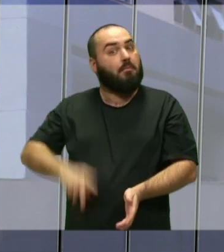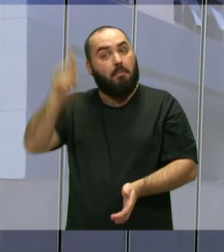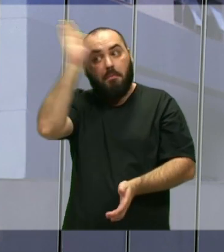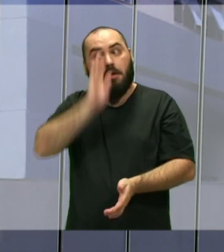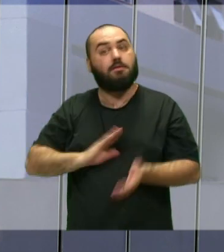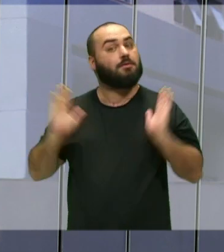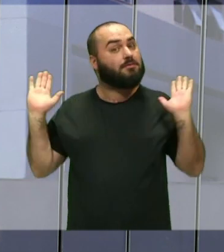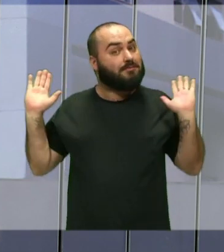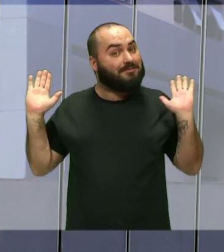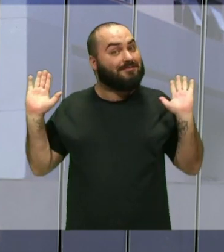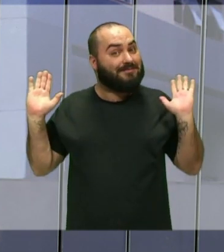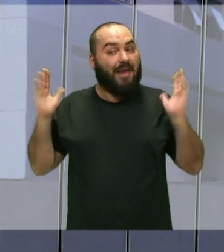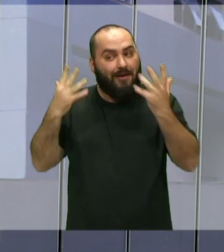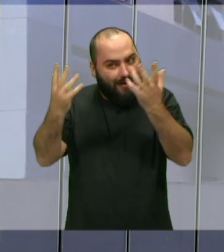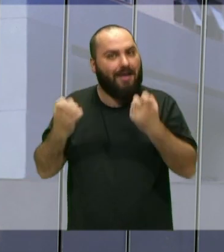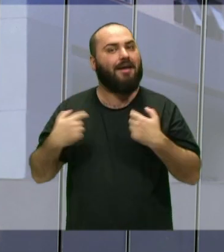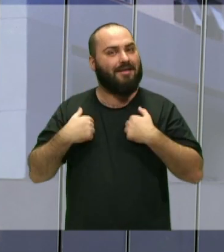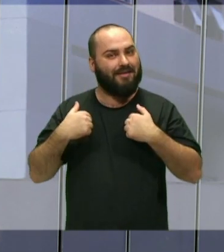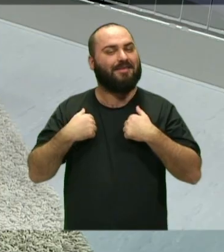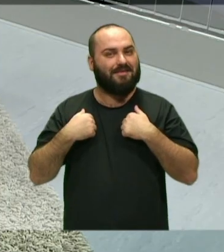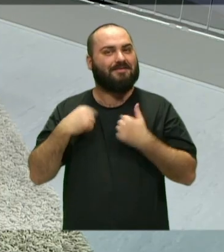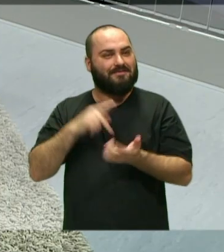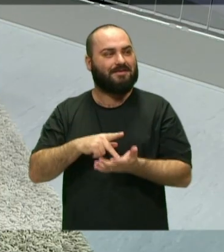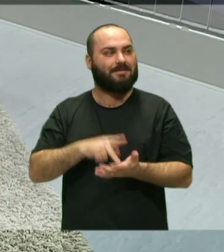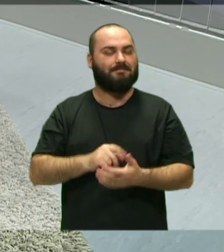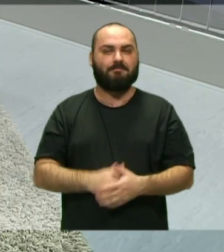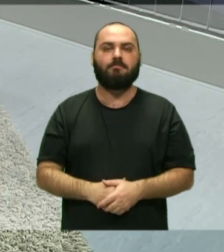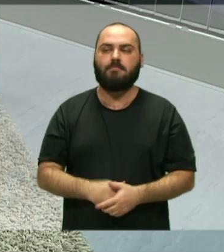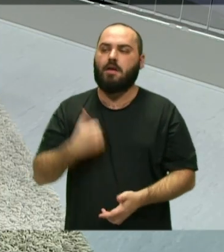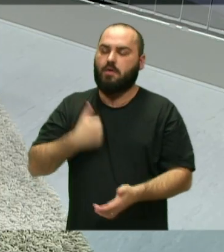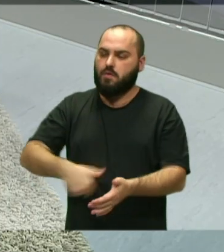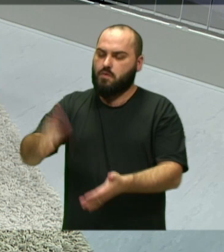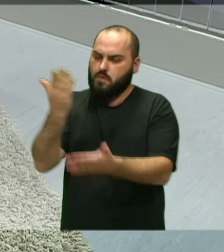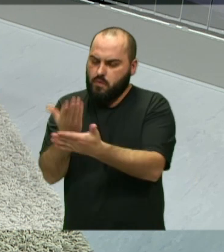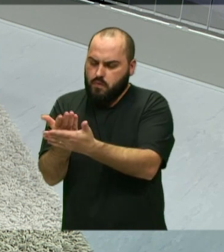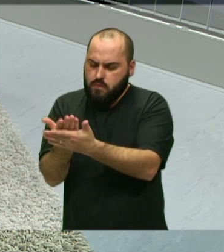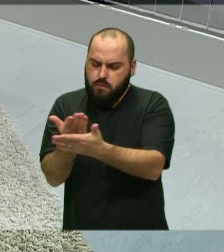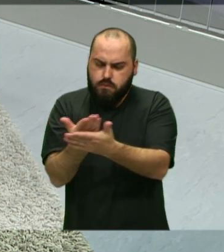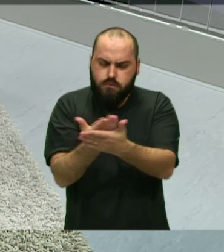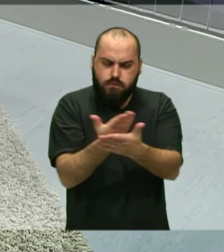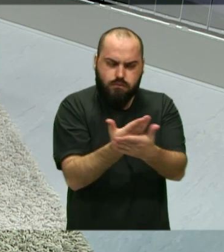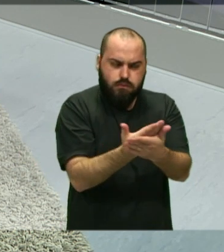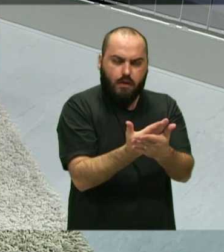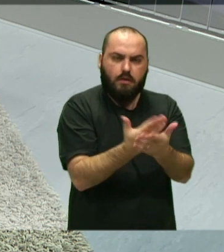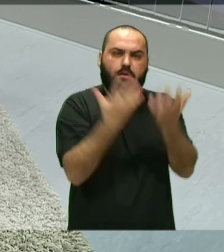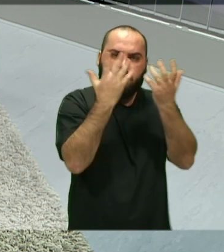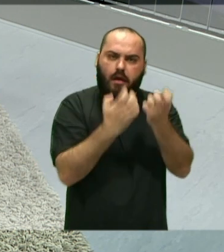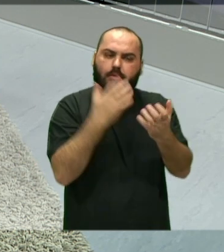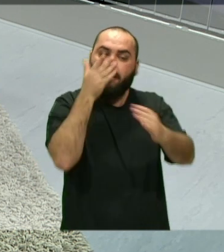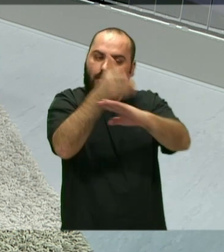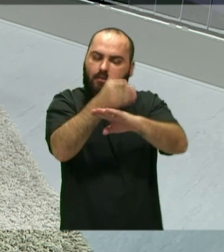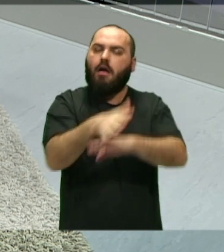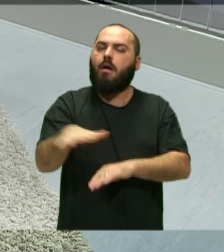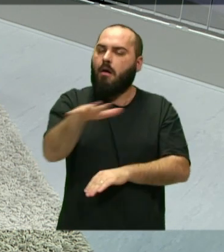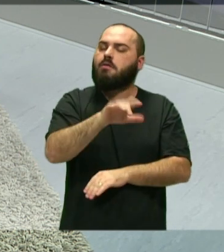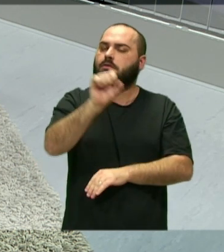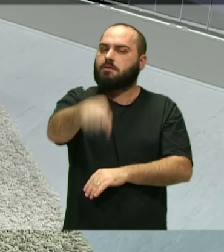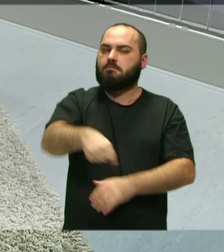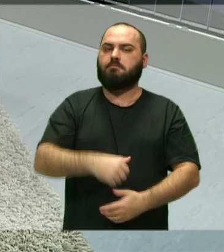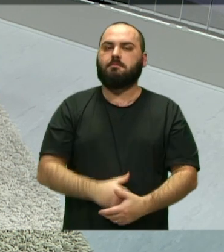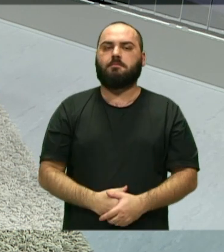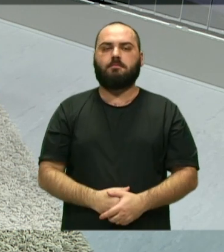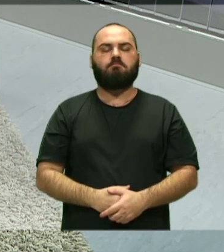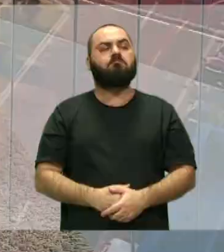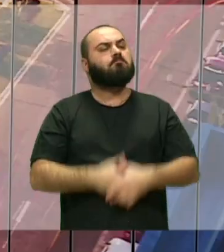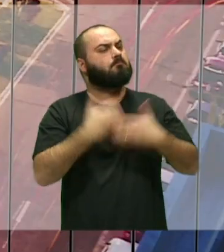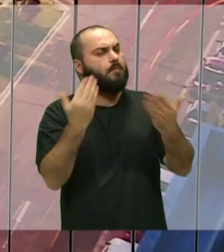É um gosto pessoal que eu sempre queria, então eu estou estudando, estou querendo ingressar nessa área, então. Lucas,